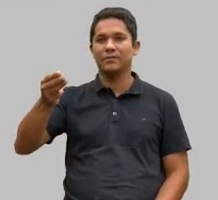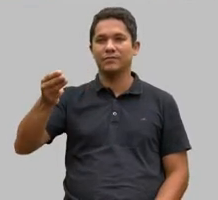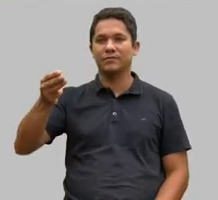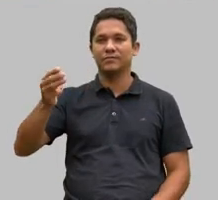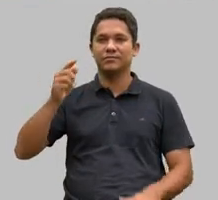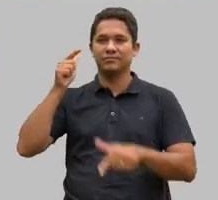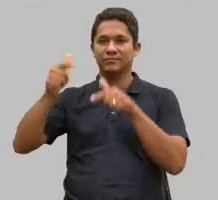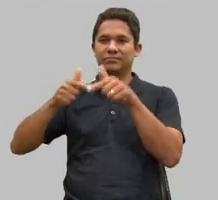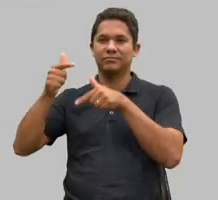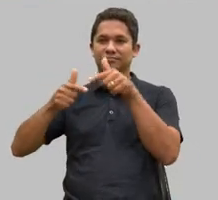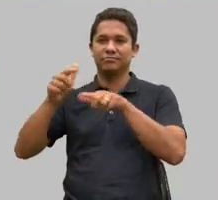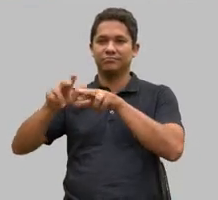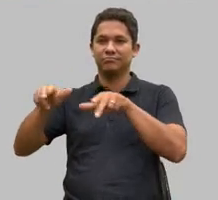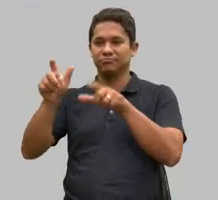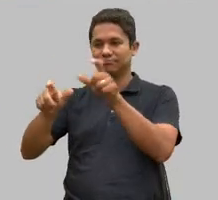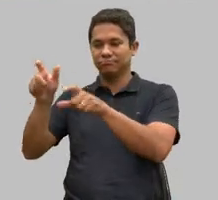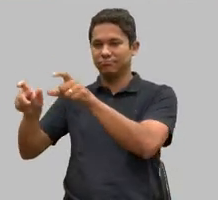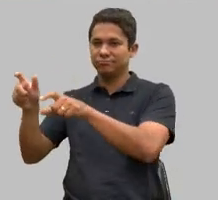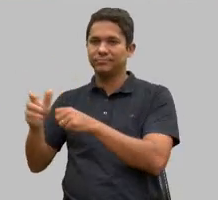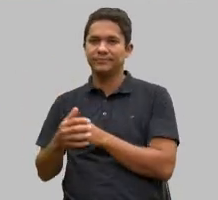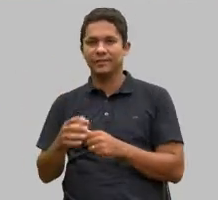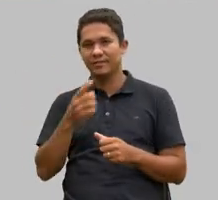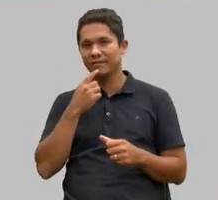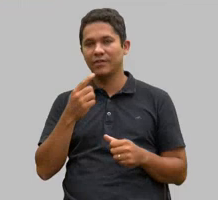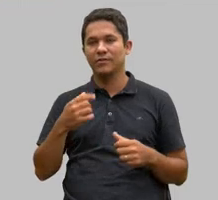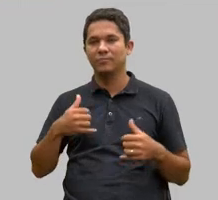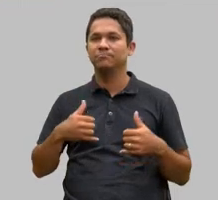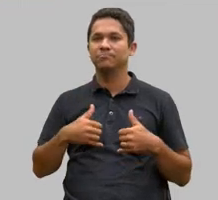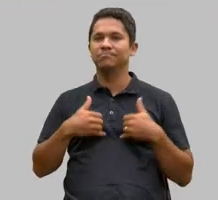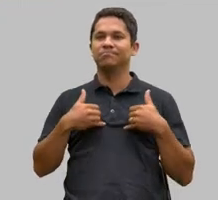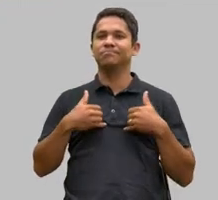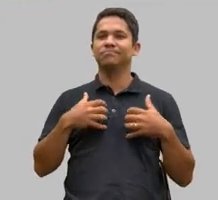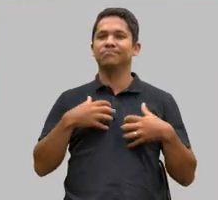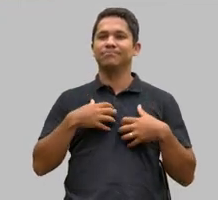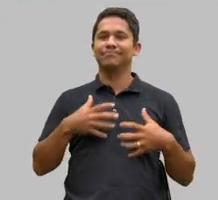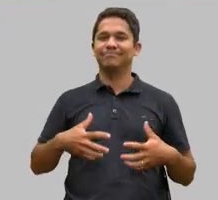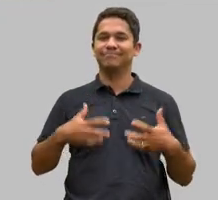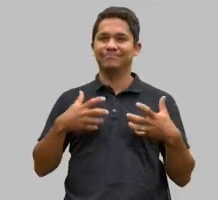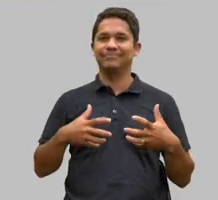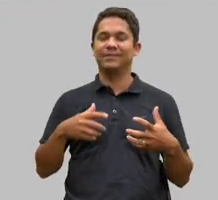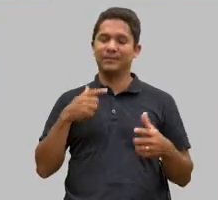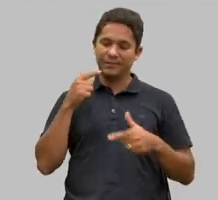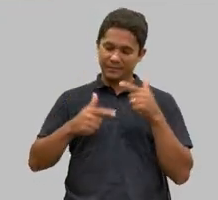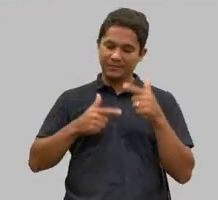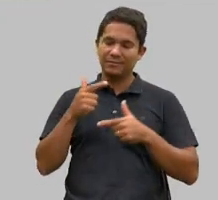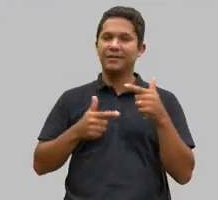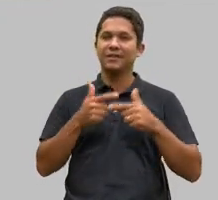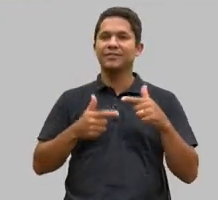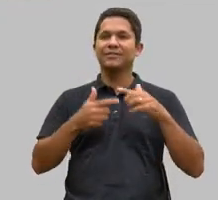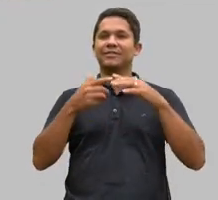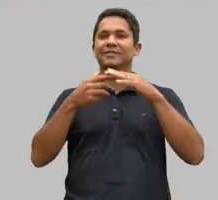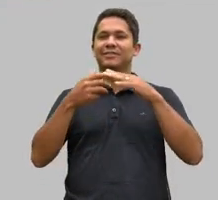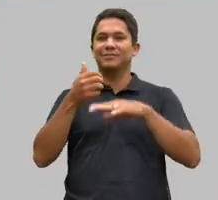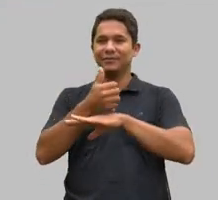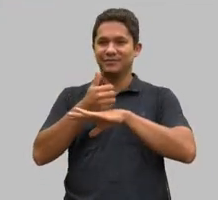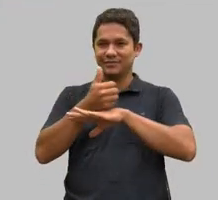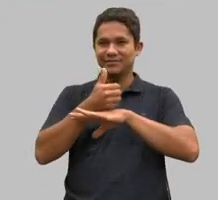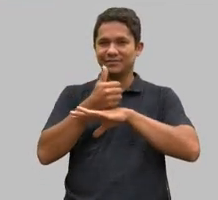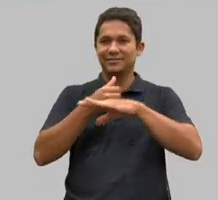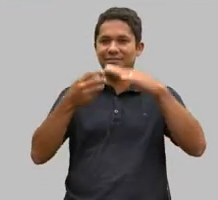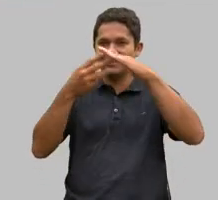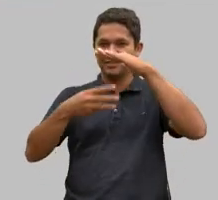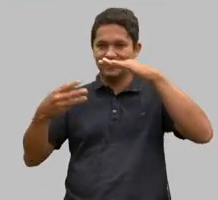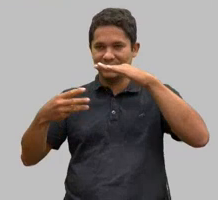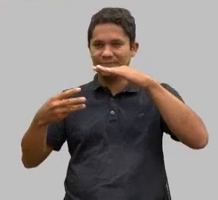orgulhosamente em primeira pessoa, porque eu também sou profissional do terceiro setor, também me incluo nesses números